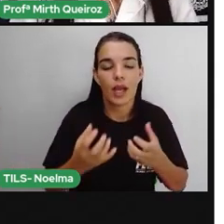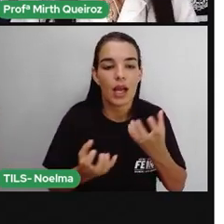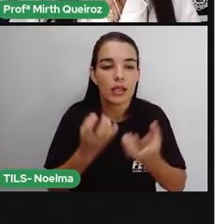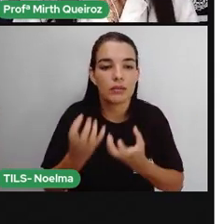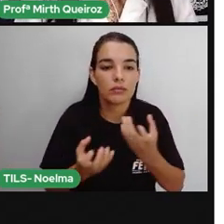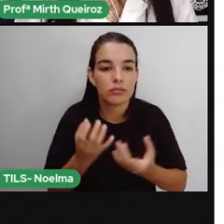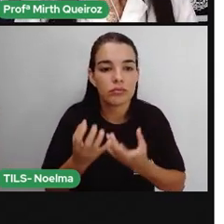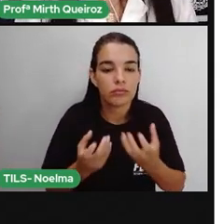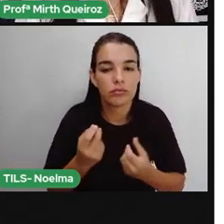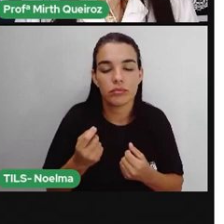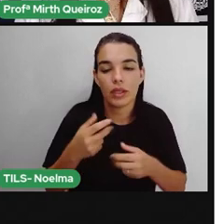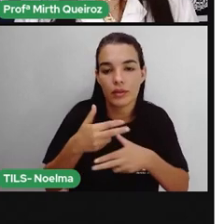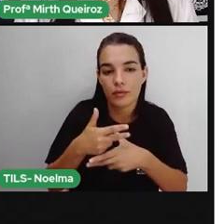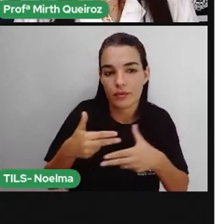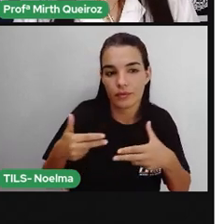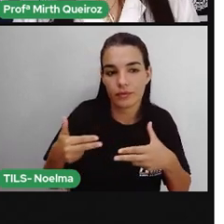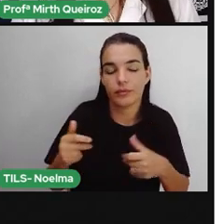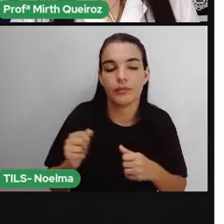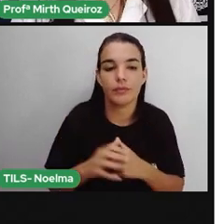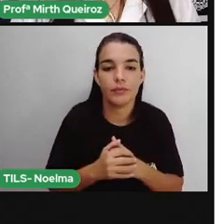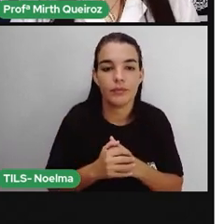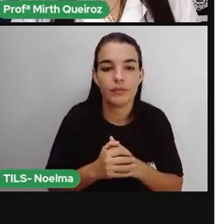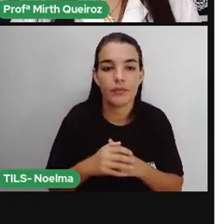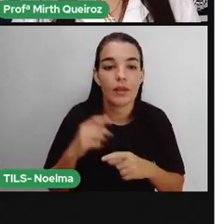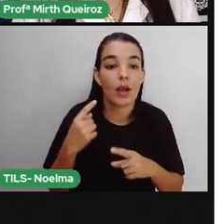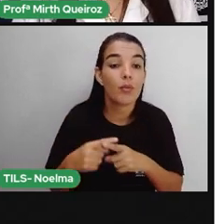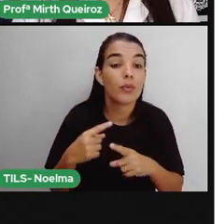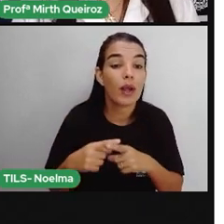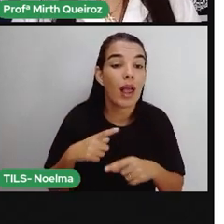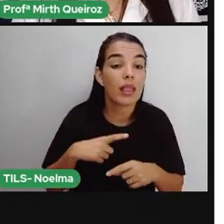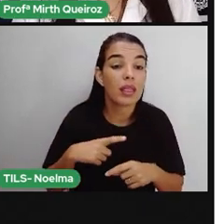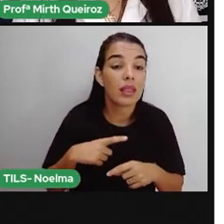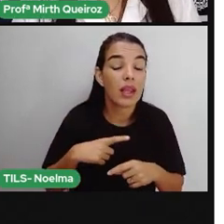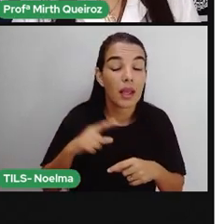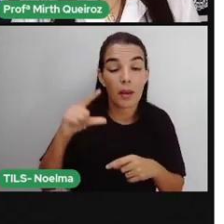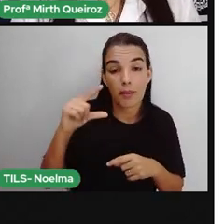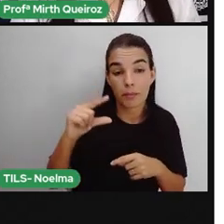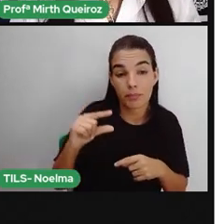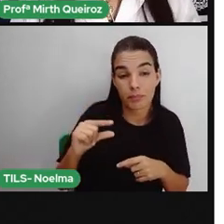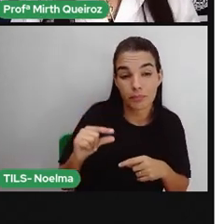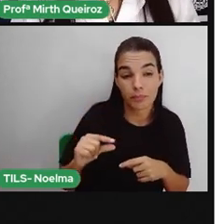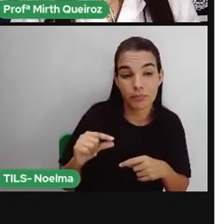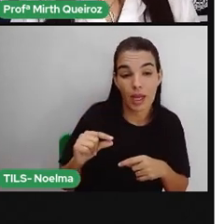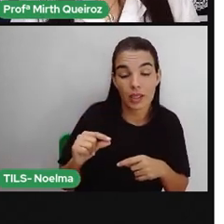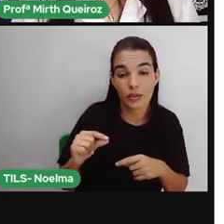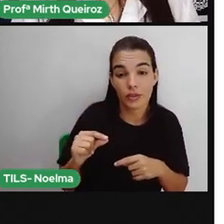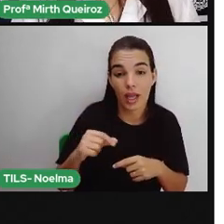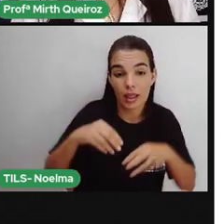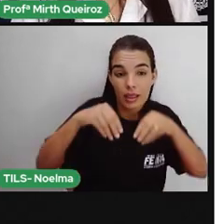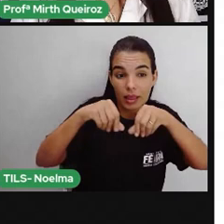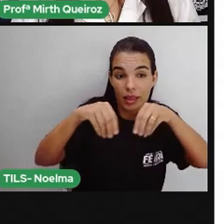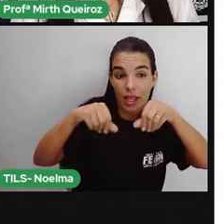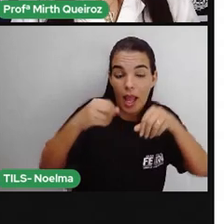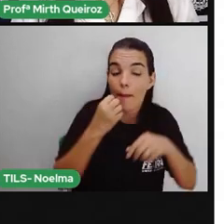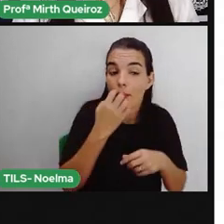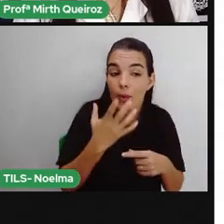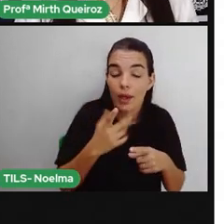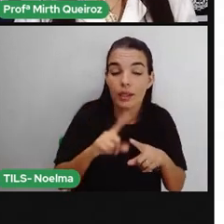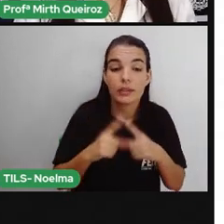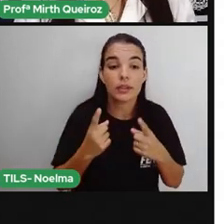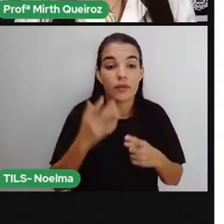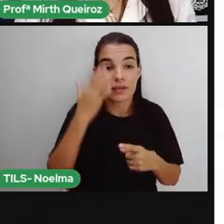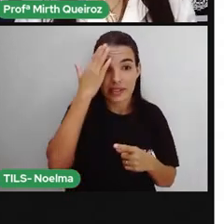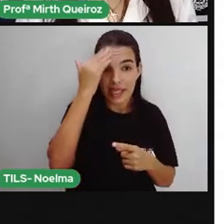solo tem baixa fertilidade? O que ajuda a fertilizar o solo? É a matéria orgânica, né? Então, a matéria